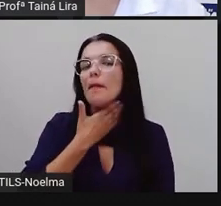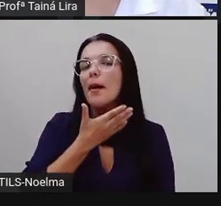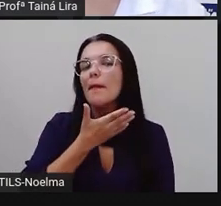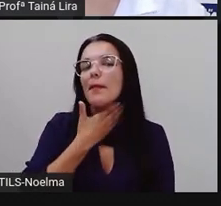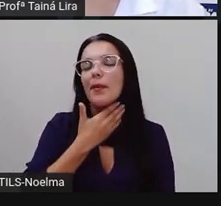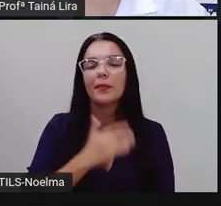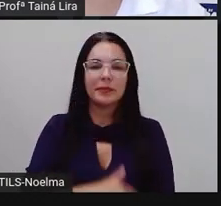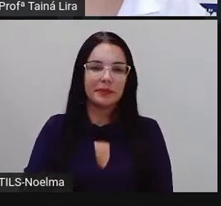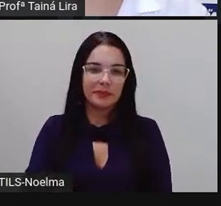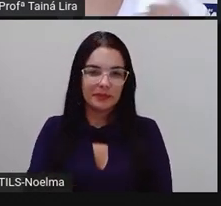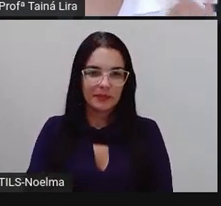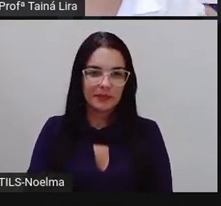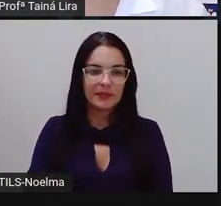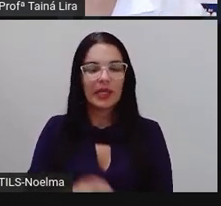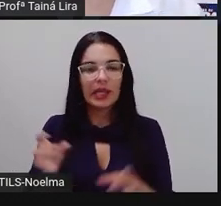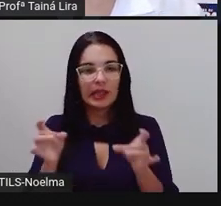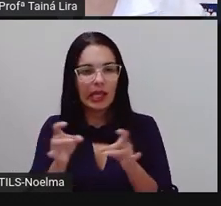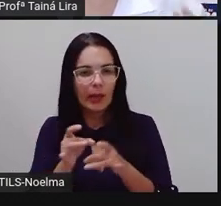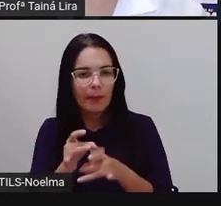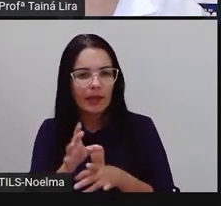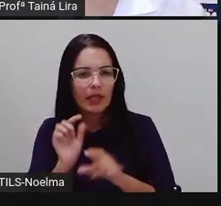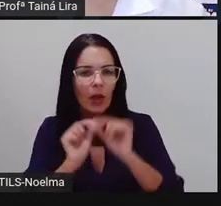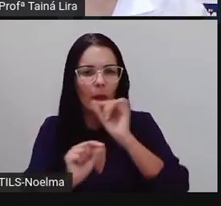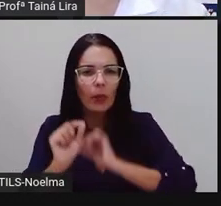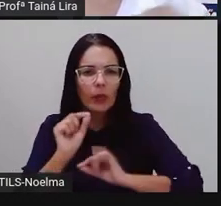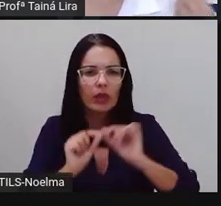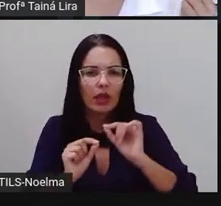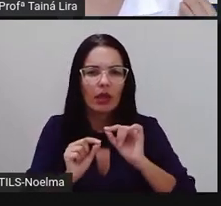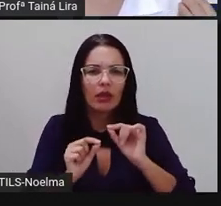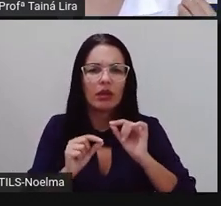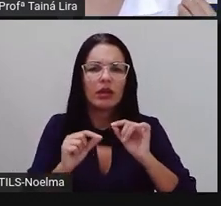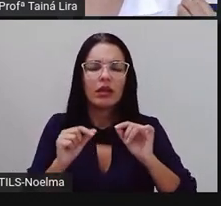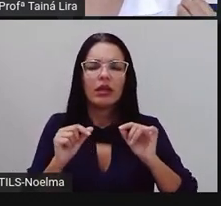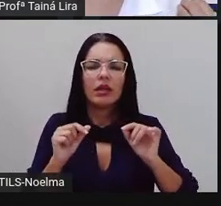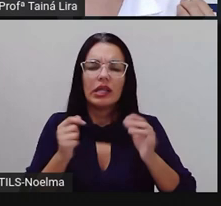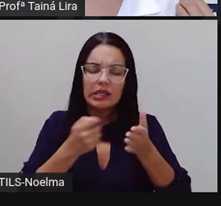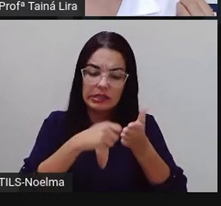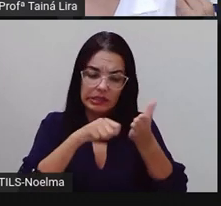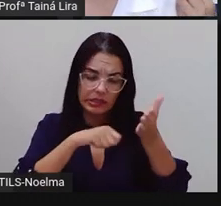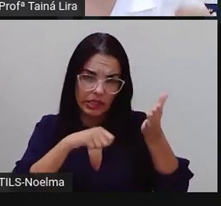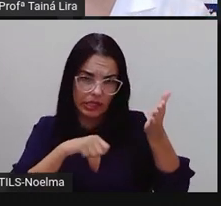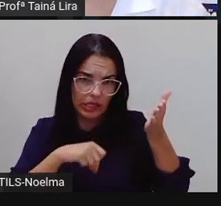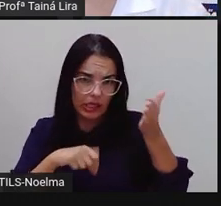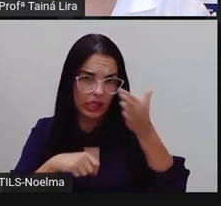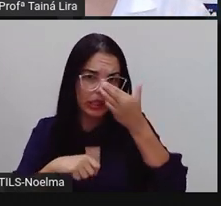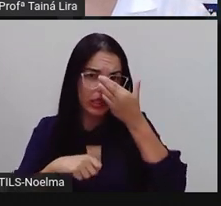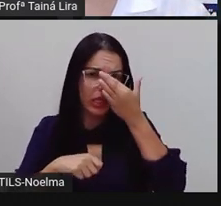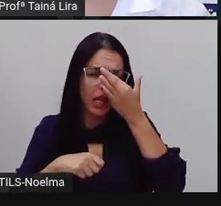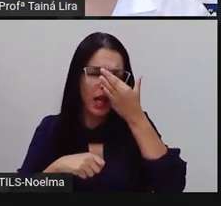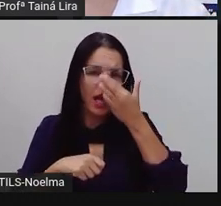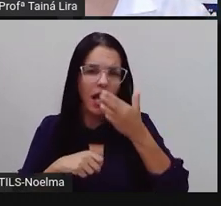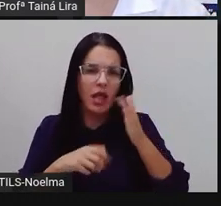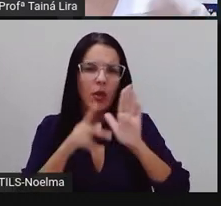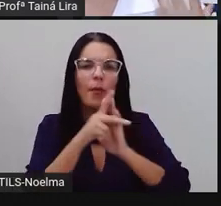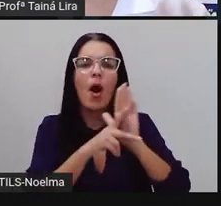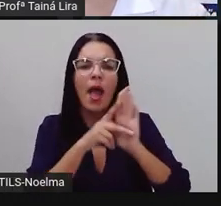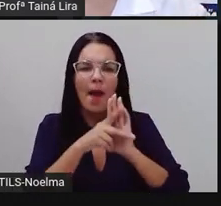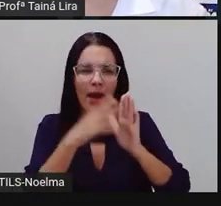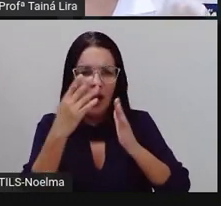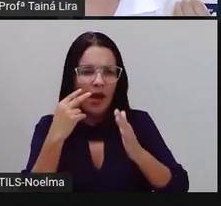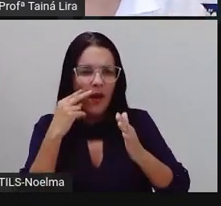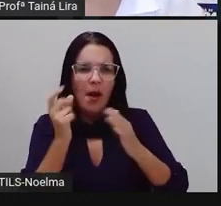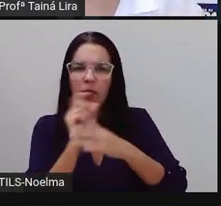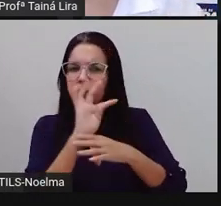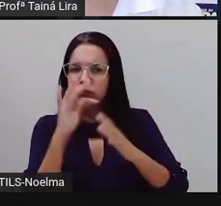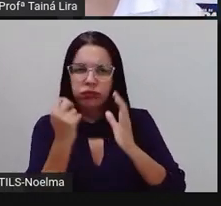Certo? Então, todas essas palavrinhas ali do texto, né?